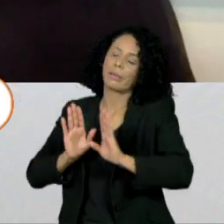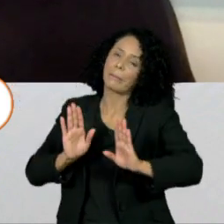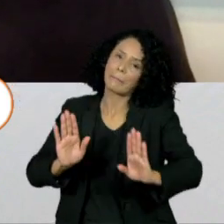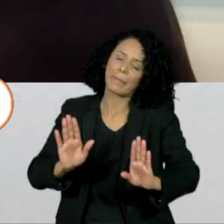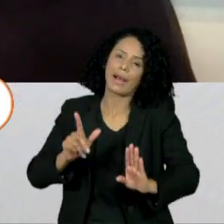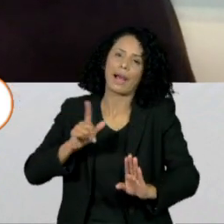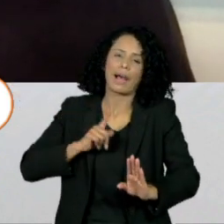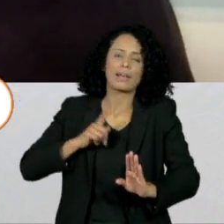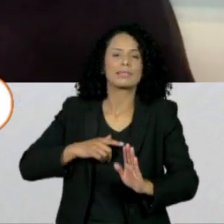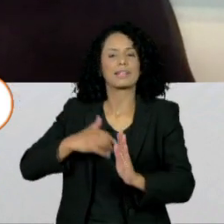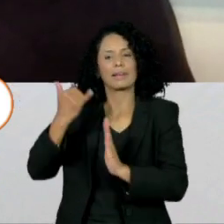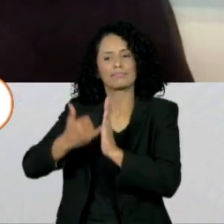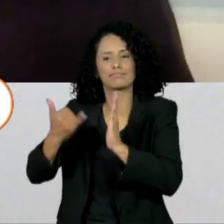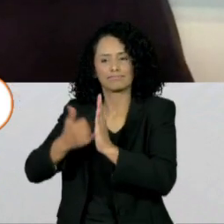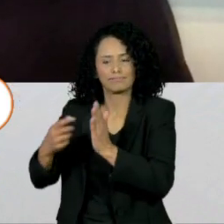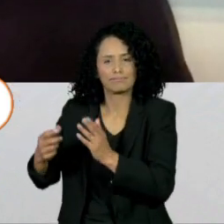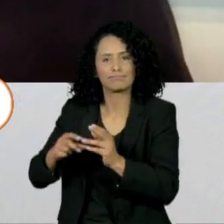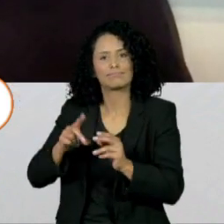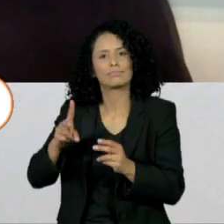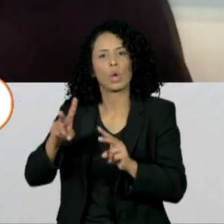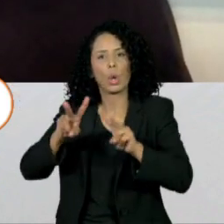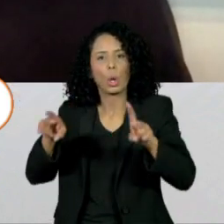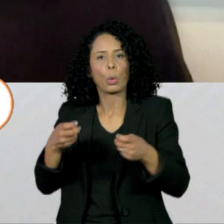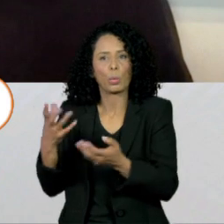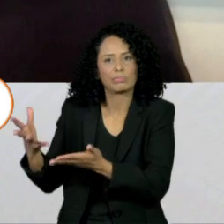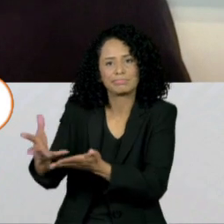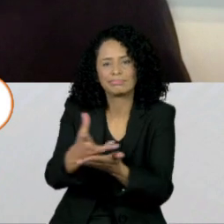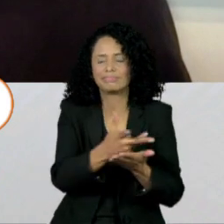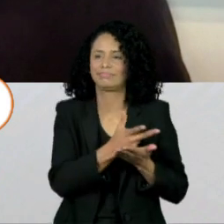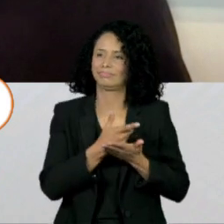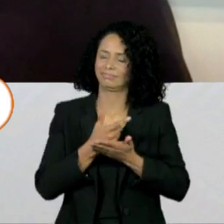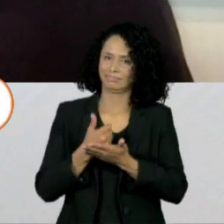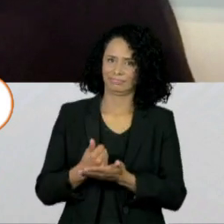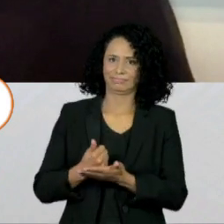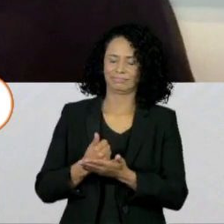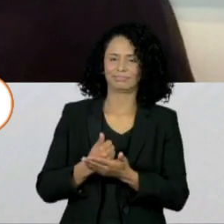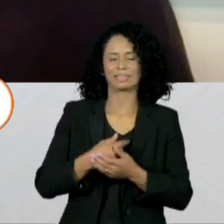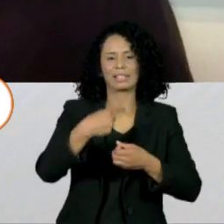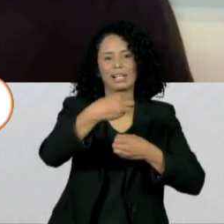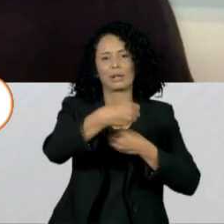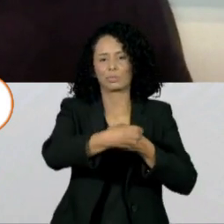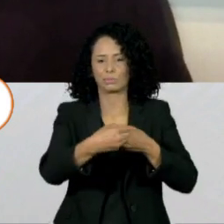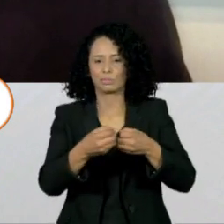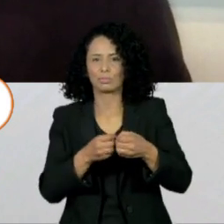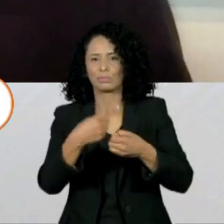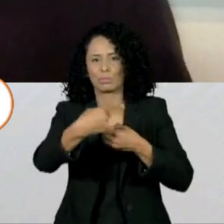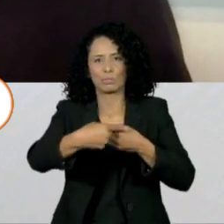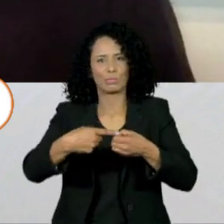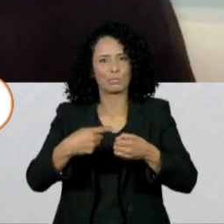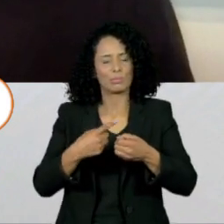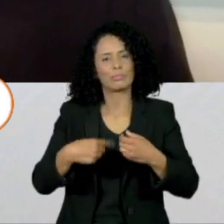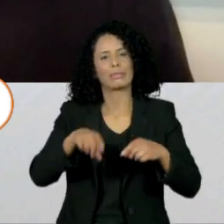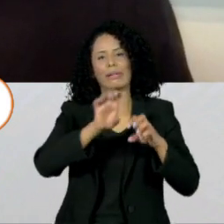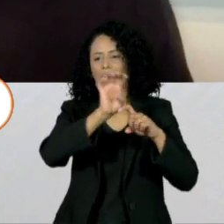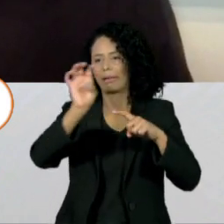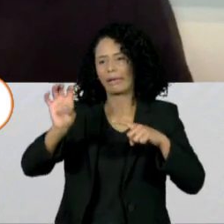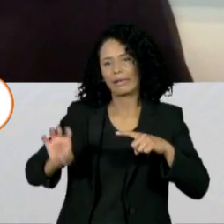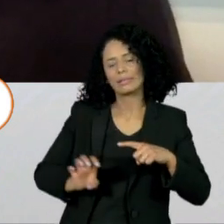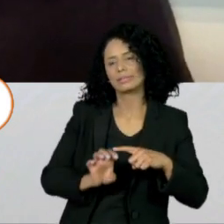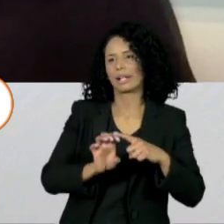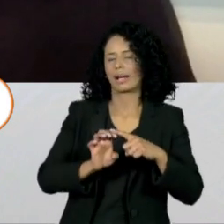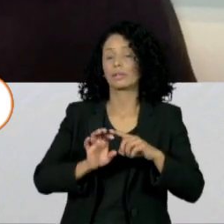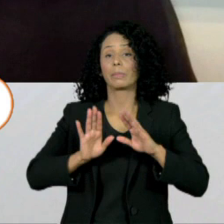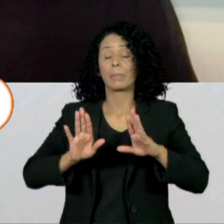para estados e municípios. Então, o justo, o é? Não é pegar essa receita extraordinária toda, esses dividendos todos à Petrobras,